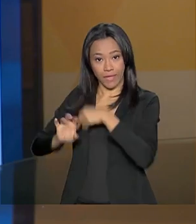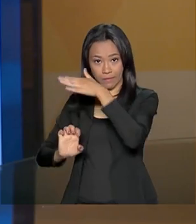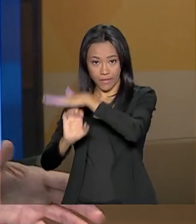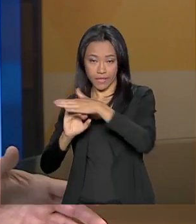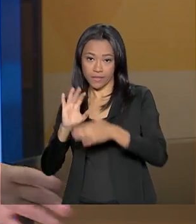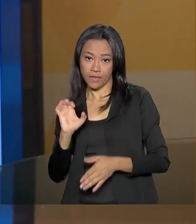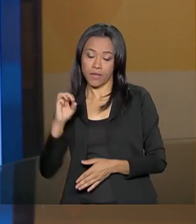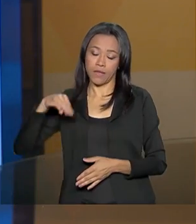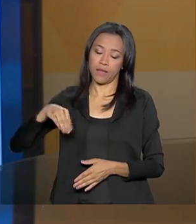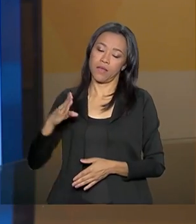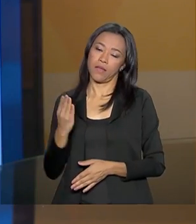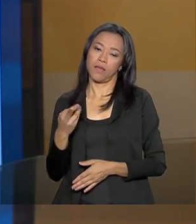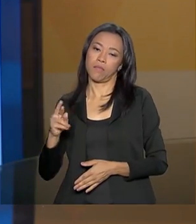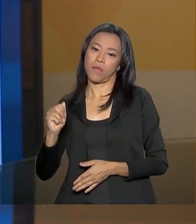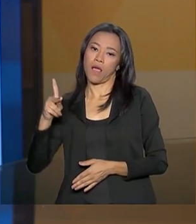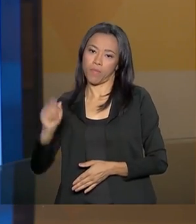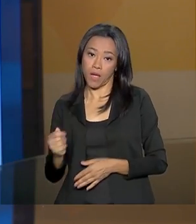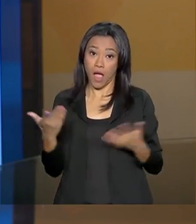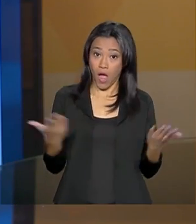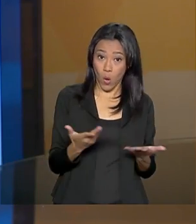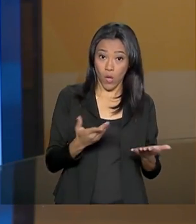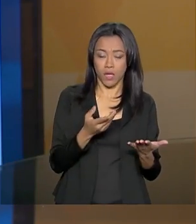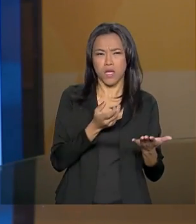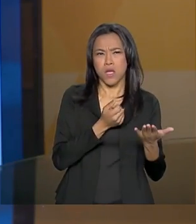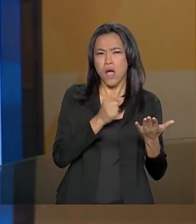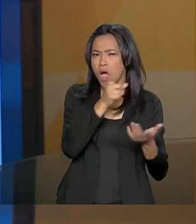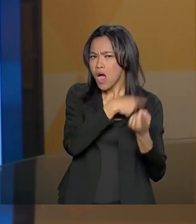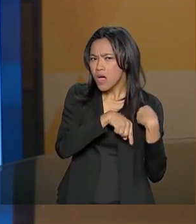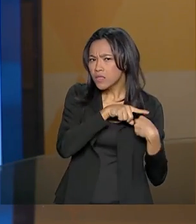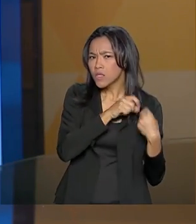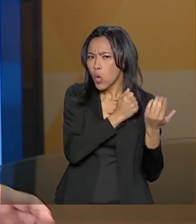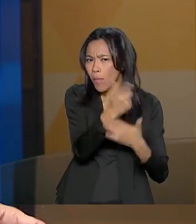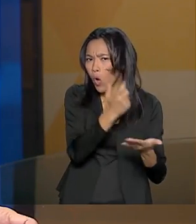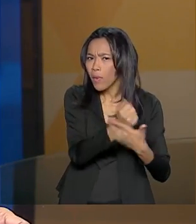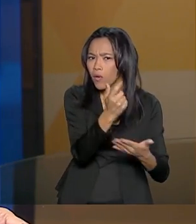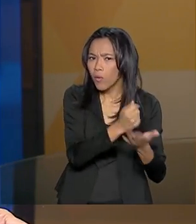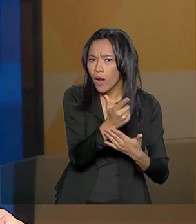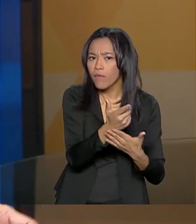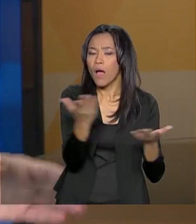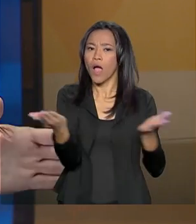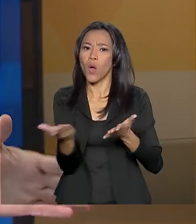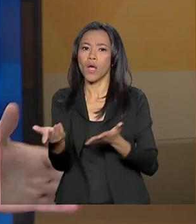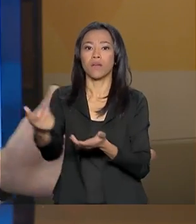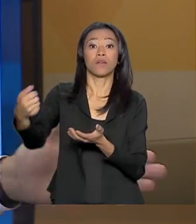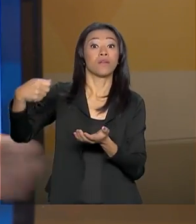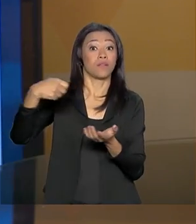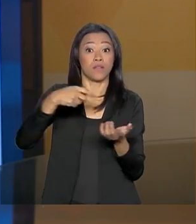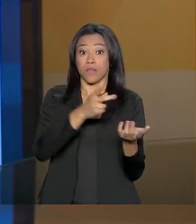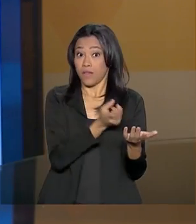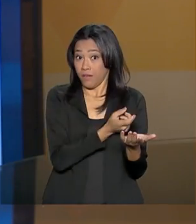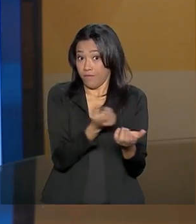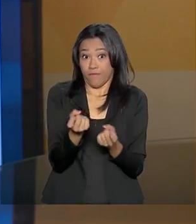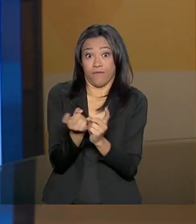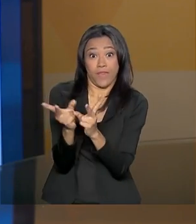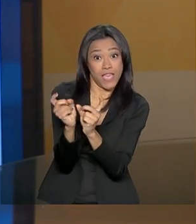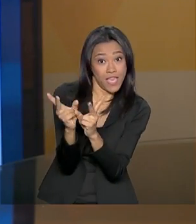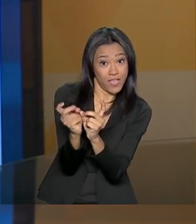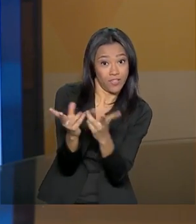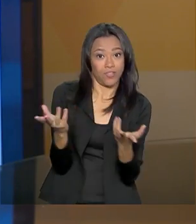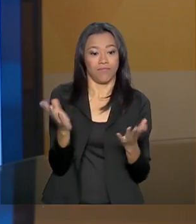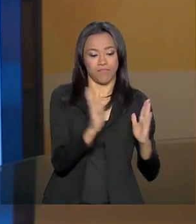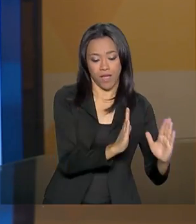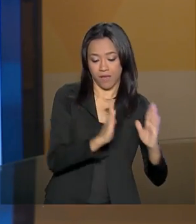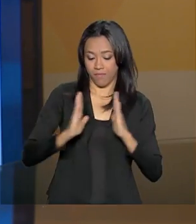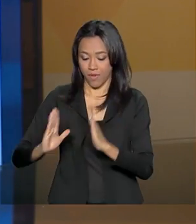de importador para exportador e a redução no preço dos alimentos em cerca de 70%, isso no século passado, século XX,